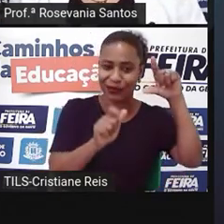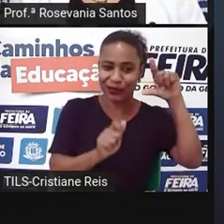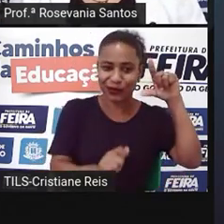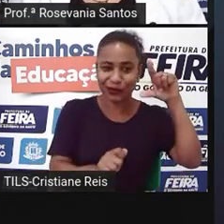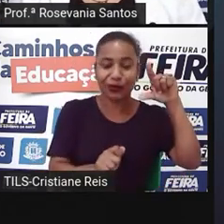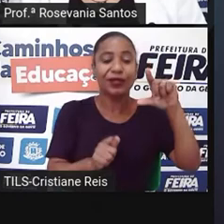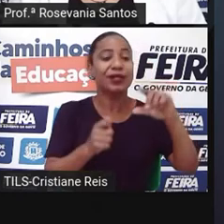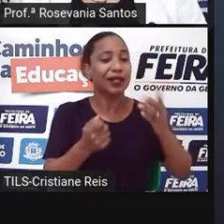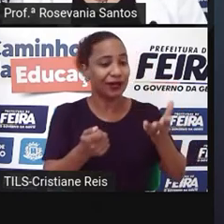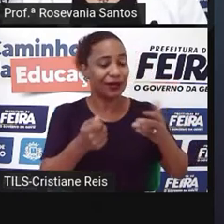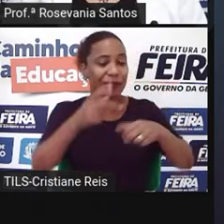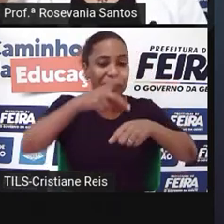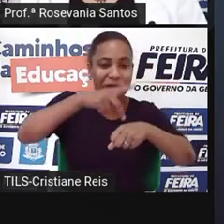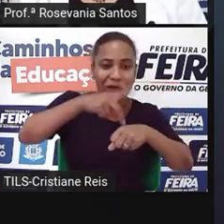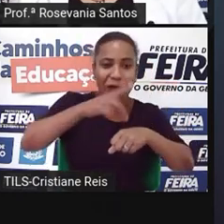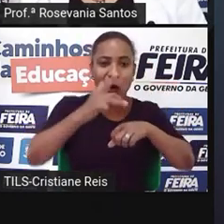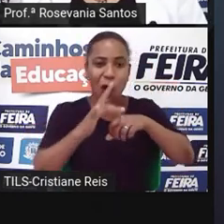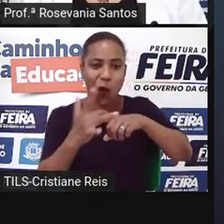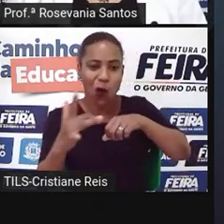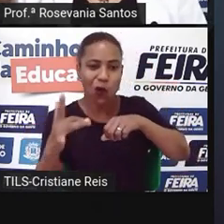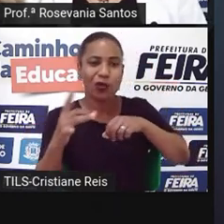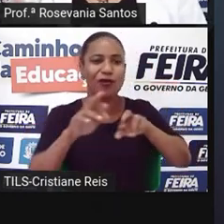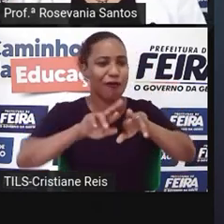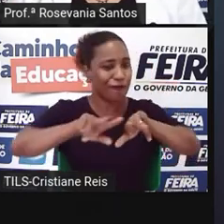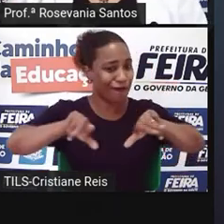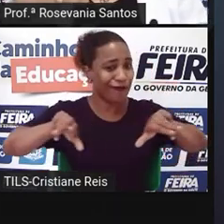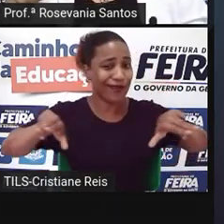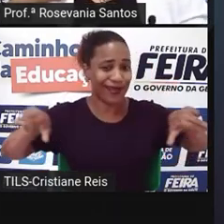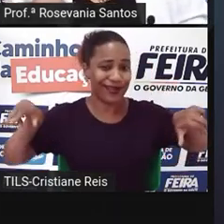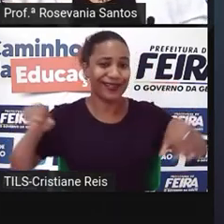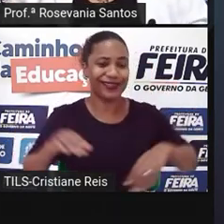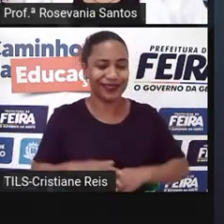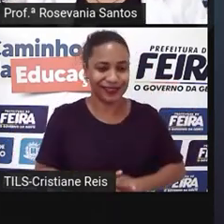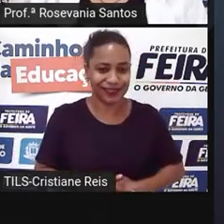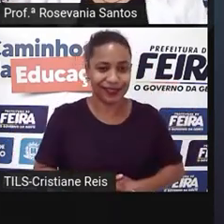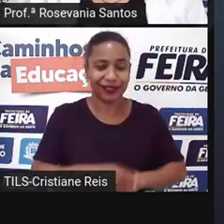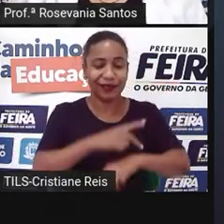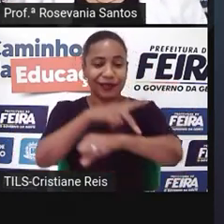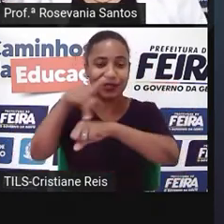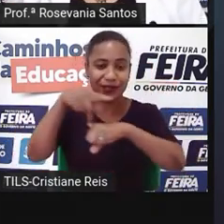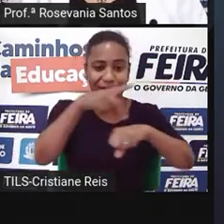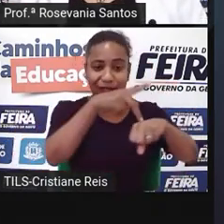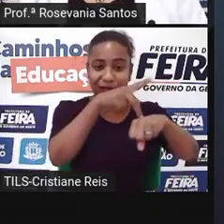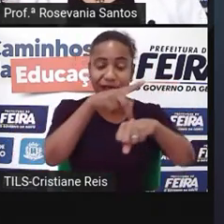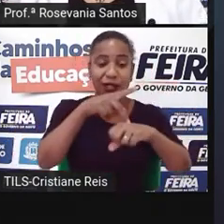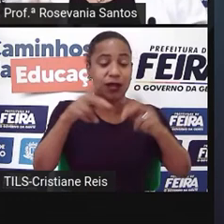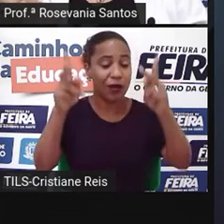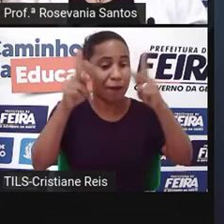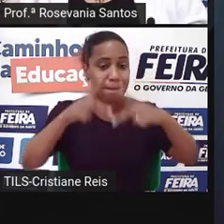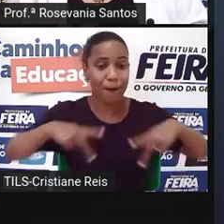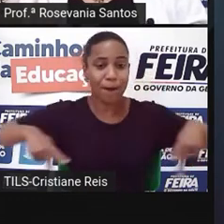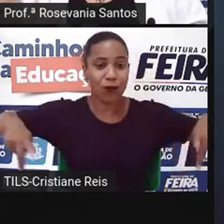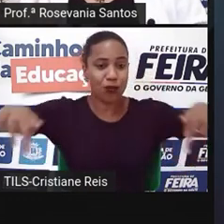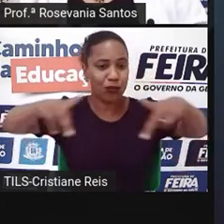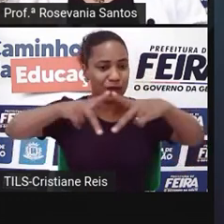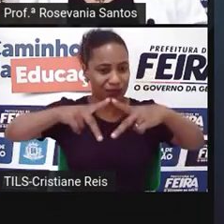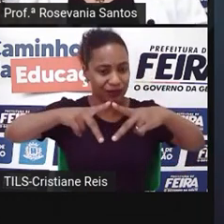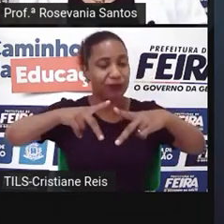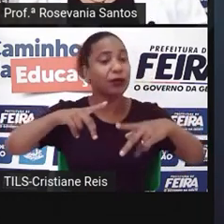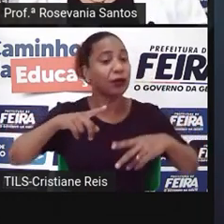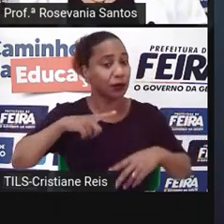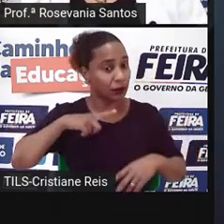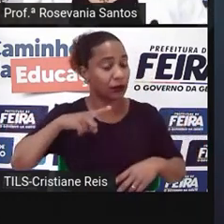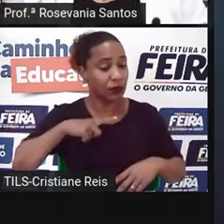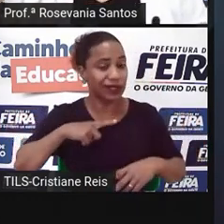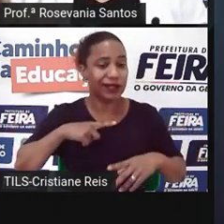países, eles são, na sua grande maioria, países com grande população, ou seja, um grande mercado